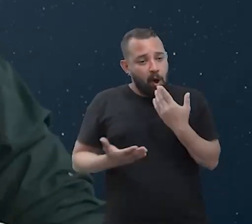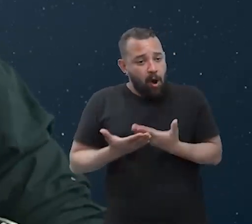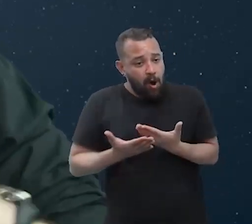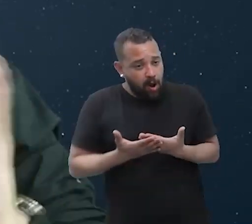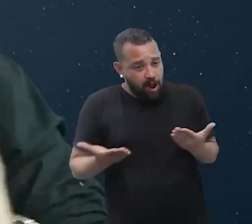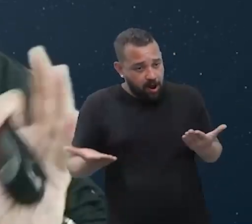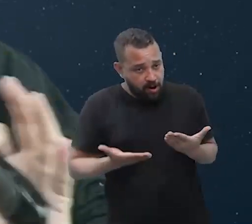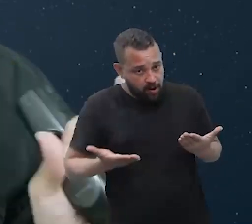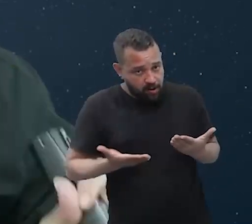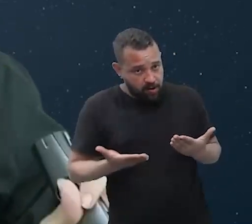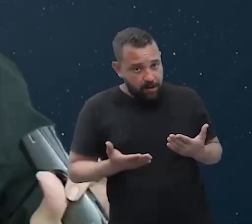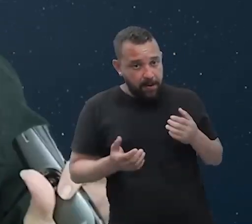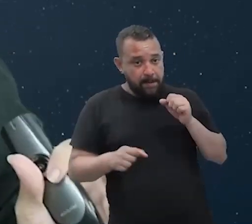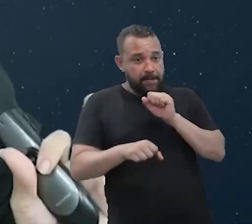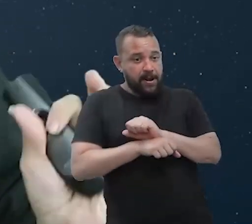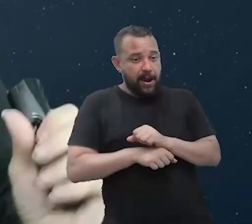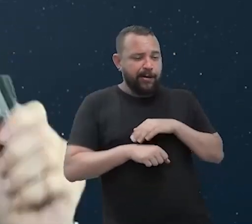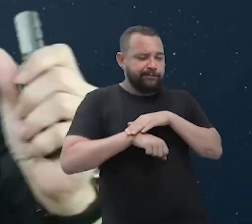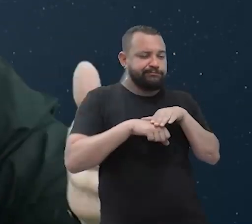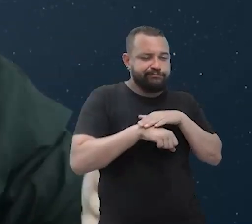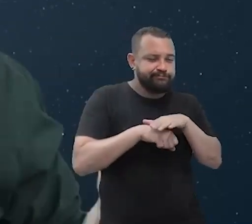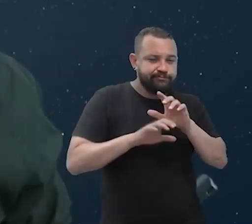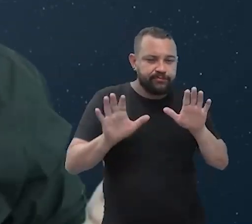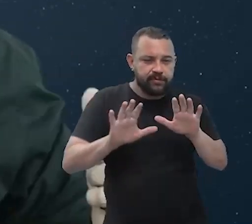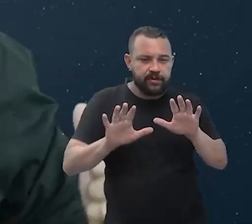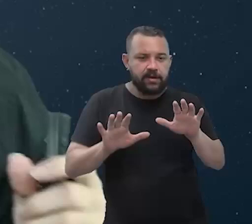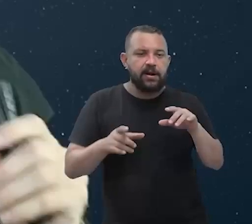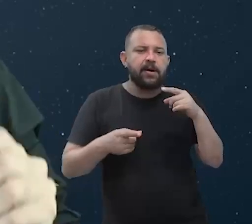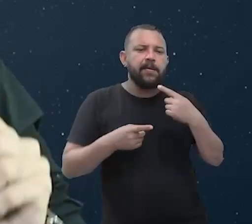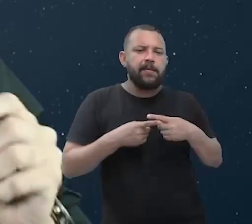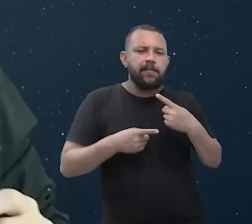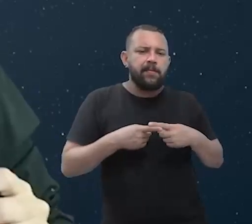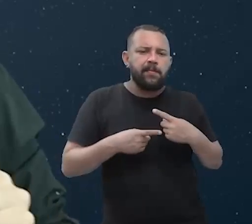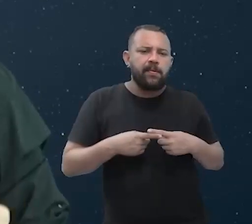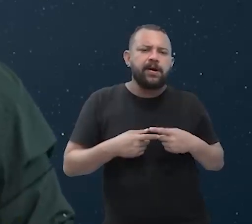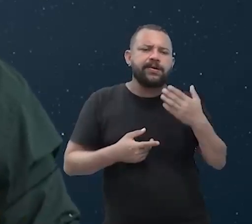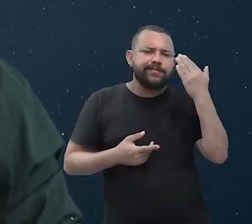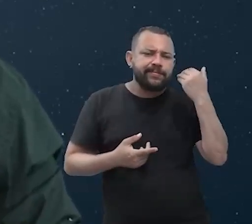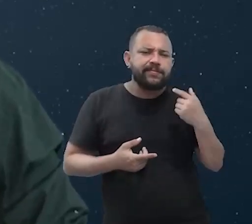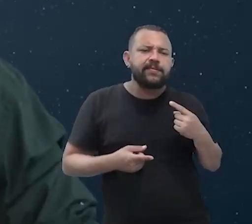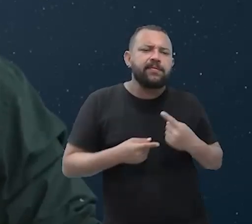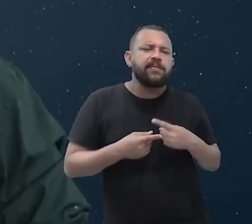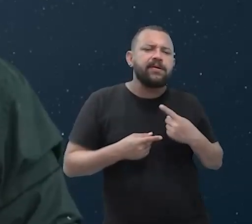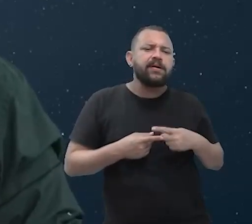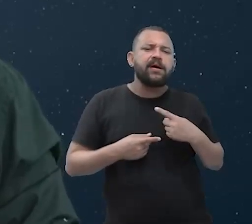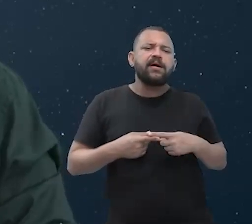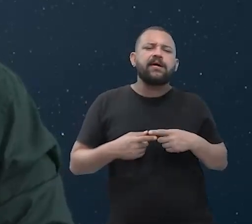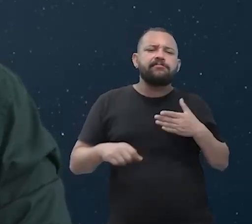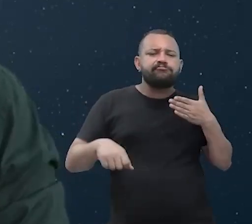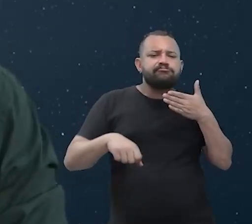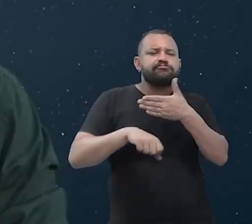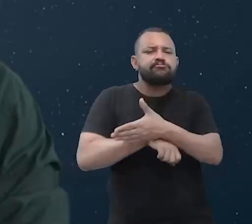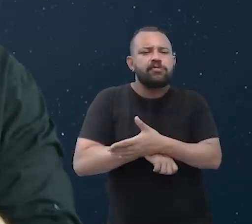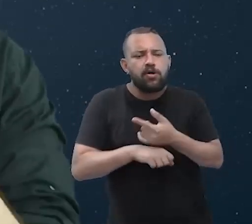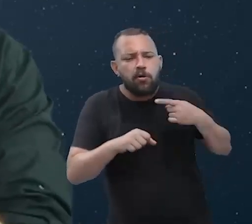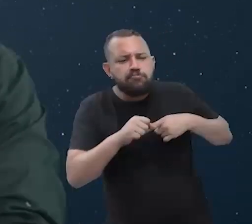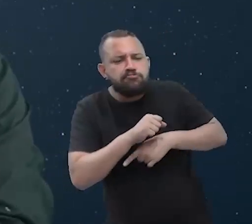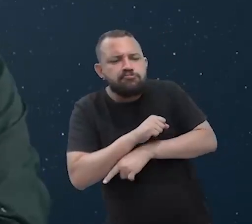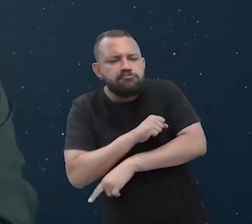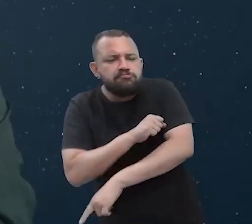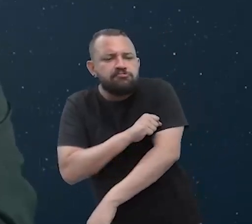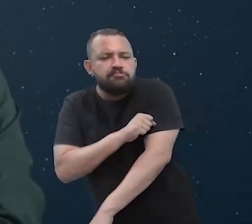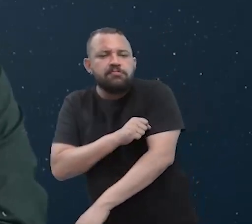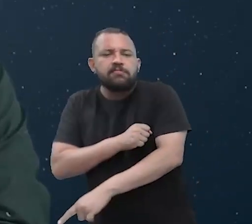agora eu não vou nem parar muito tempo para conversar com você, tá, meu pequeno mequetrefe? Sabe por quê? Porque a gente vai agora entrar num profundo